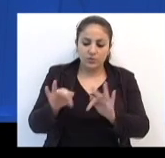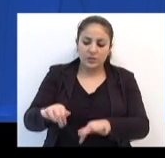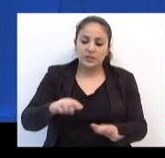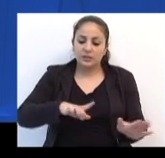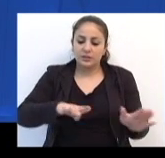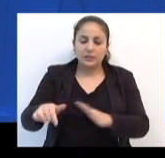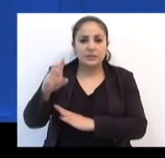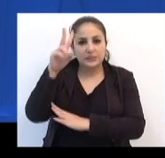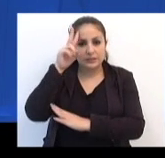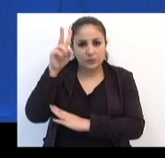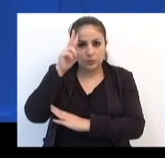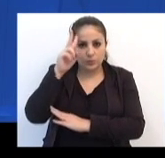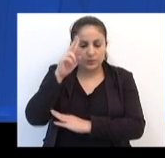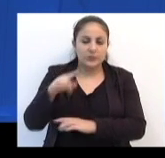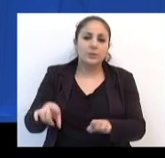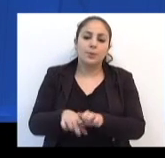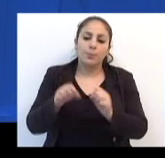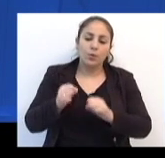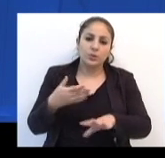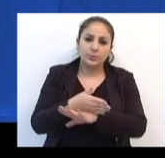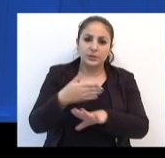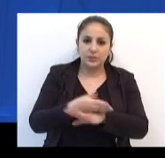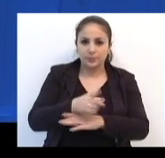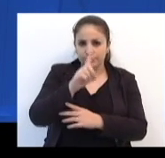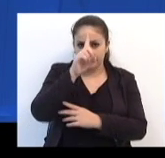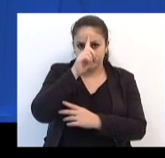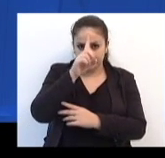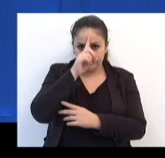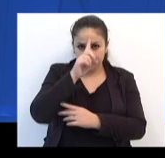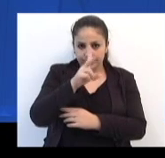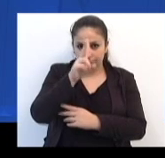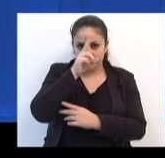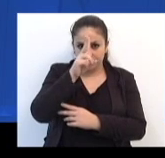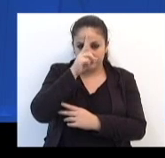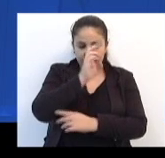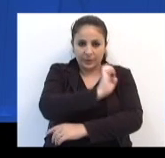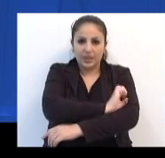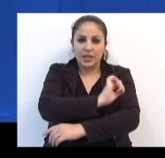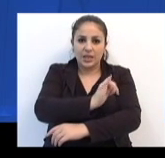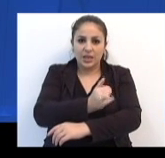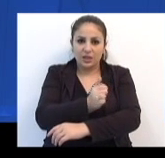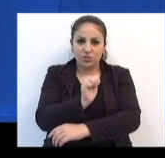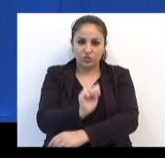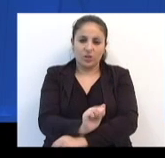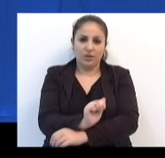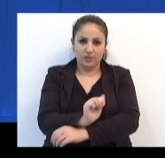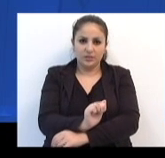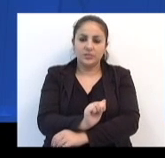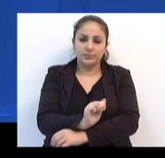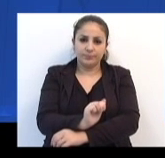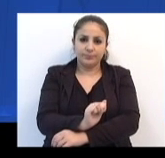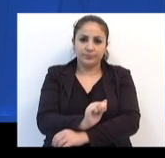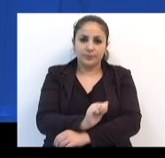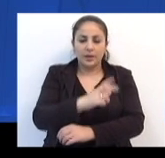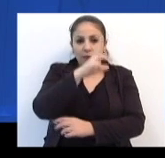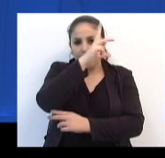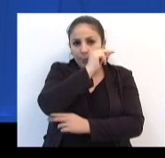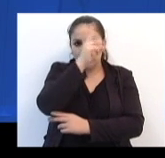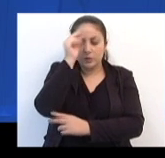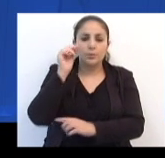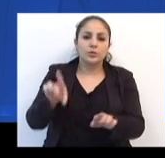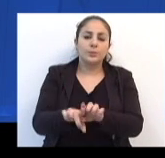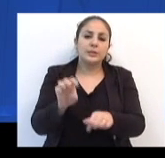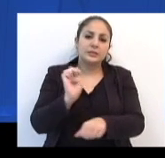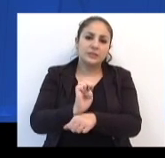participar alunos do ensino fundamental, ensino médio e educação de jovens e adultos da rede municipal